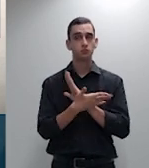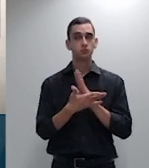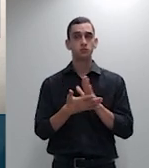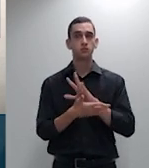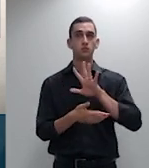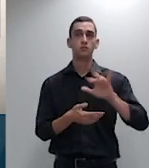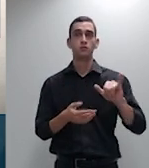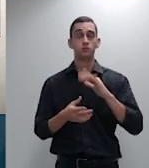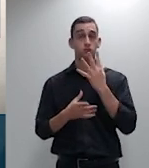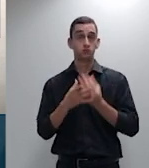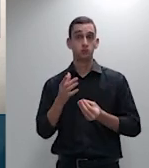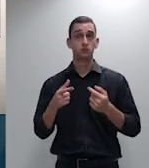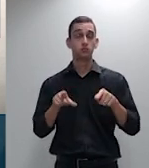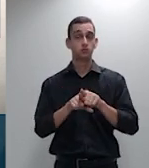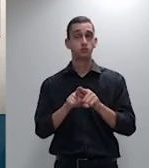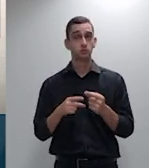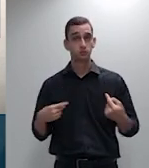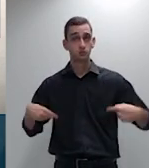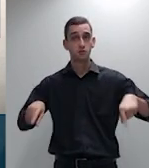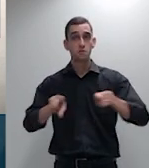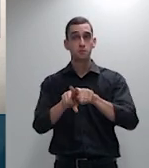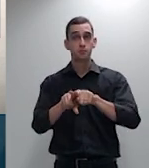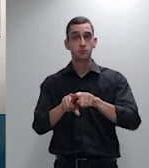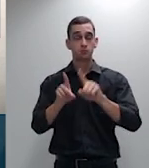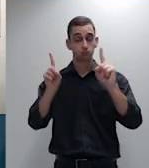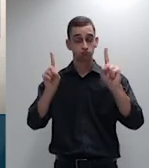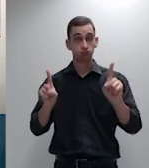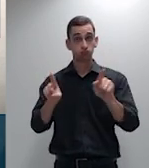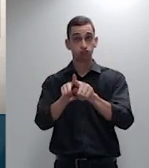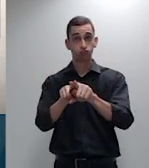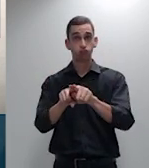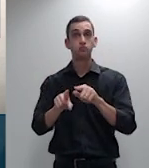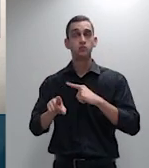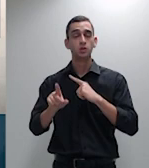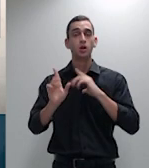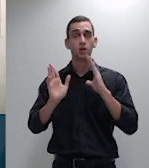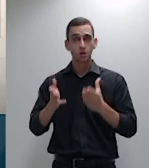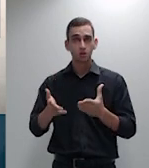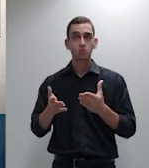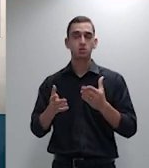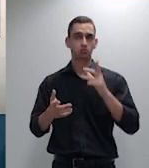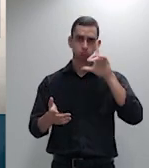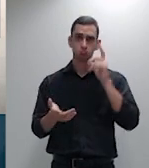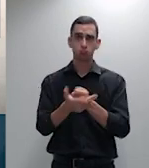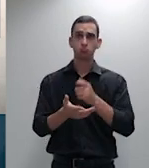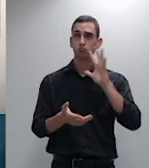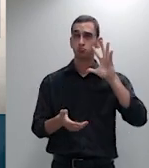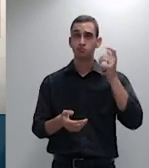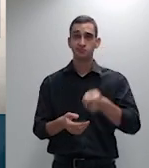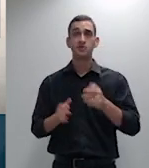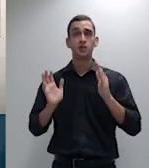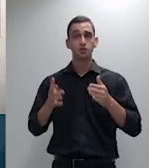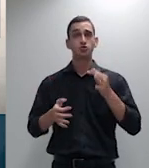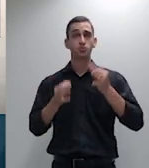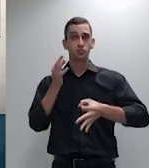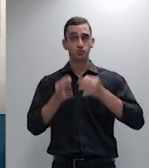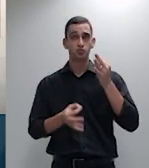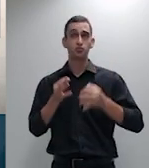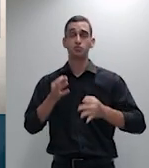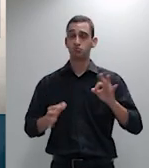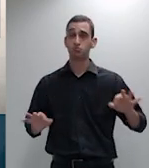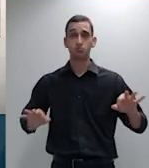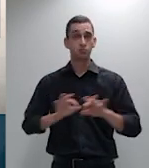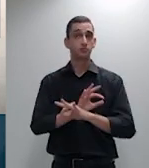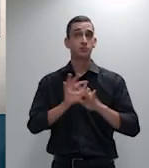partes o que já foi decidido com trânsito em julgado em ação anterior caracterizada a renovação da